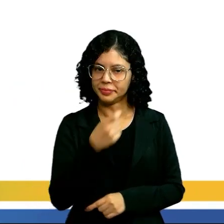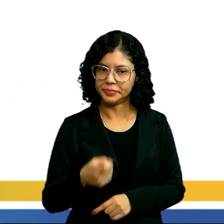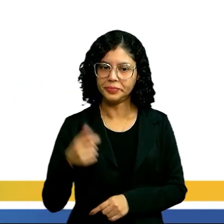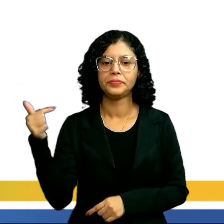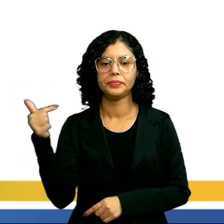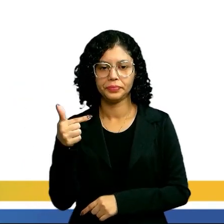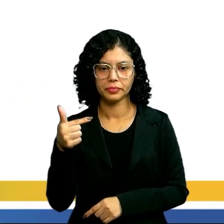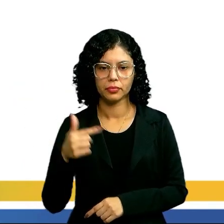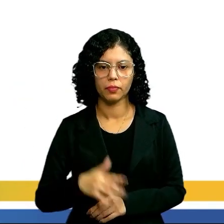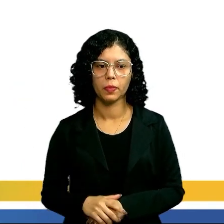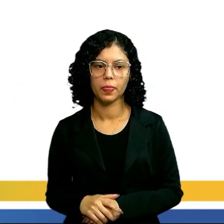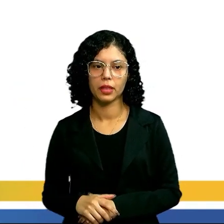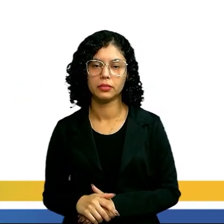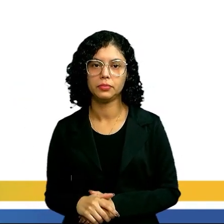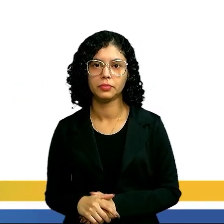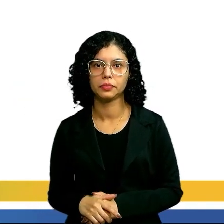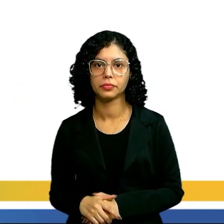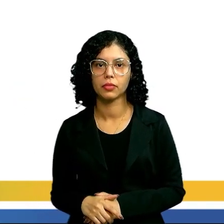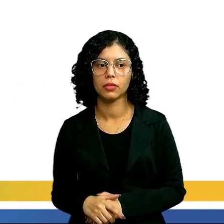sobre X ao quadrado.